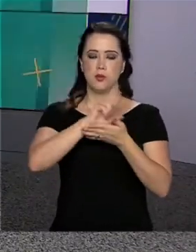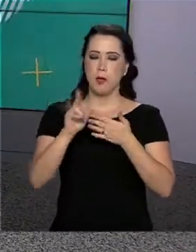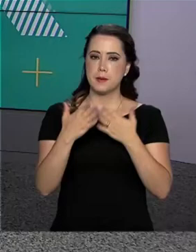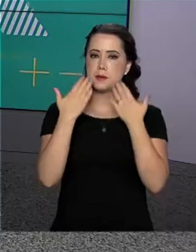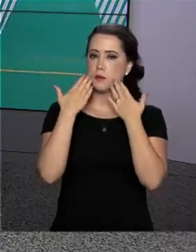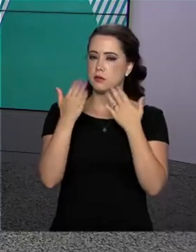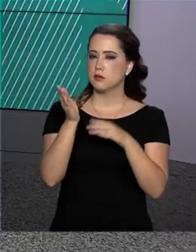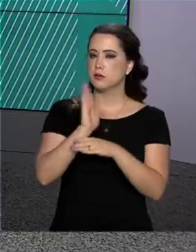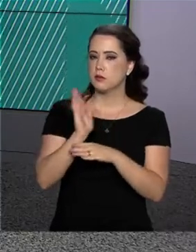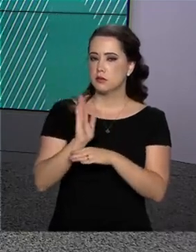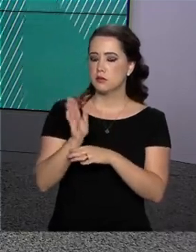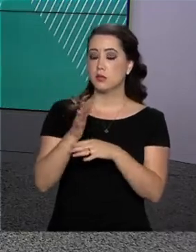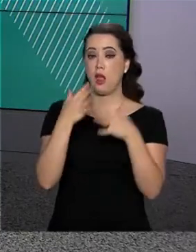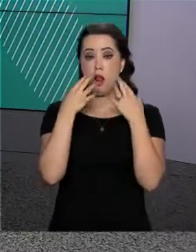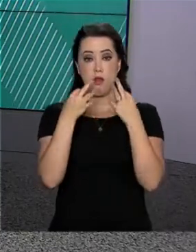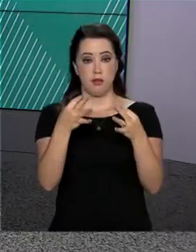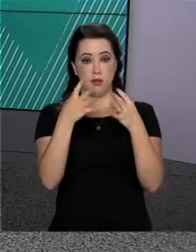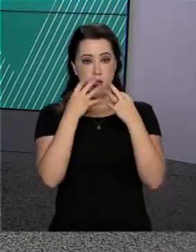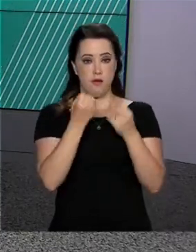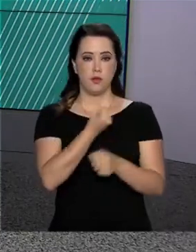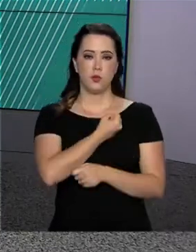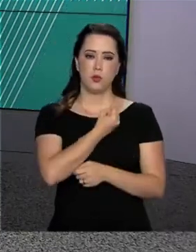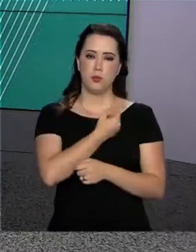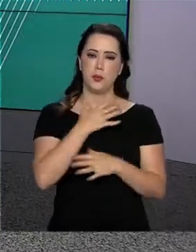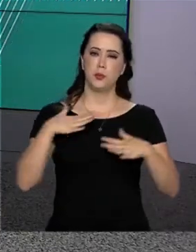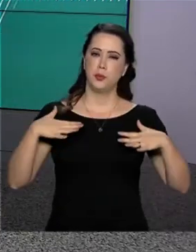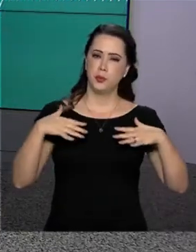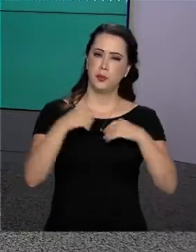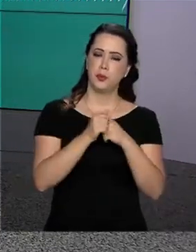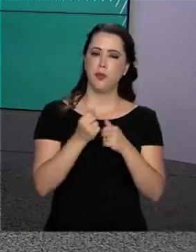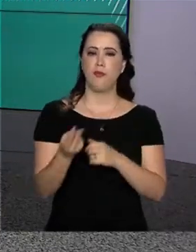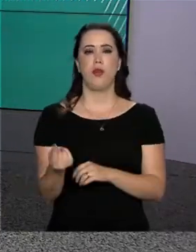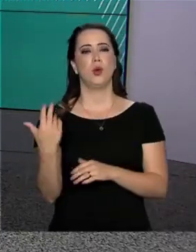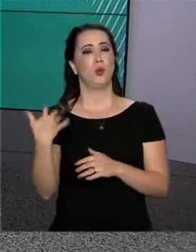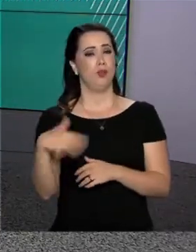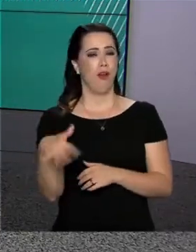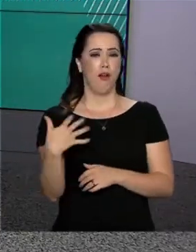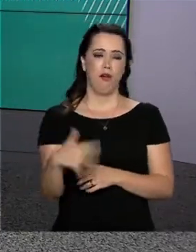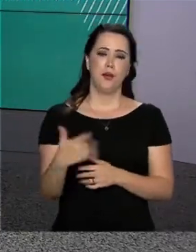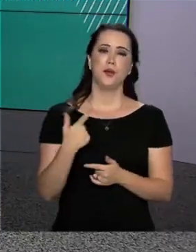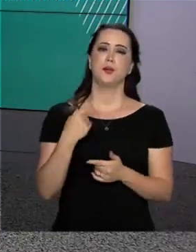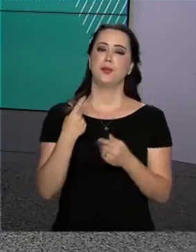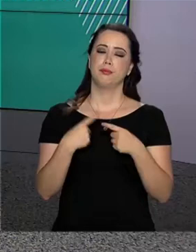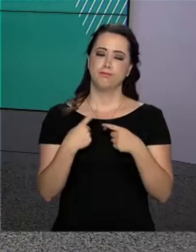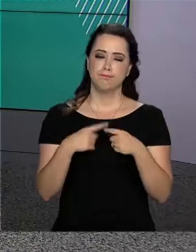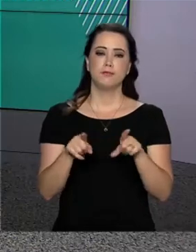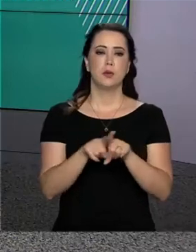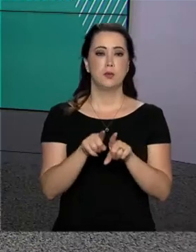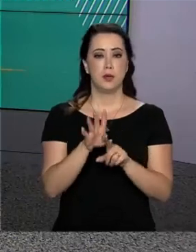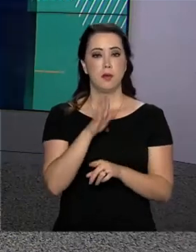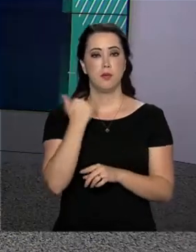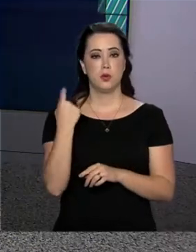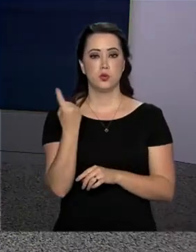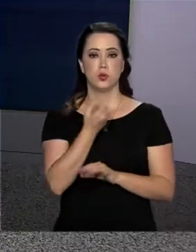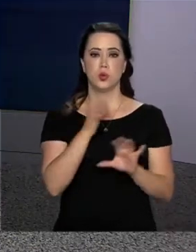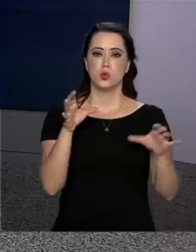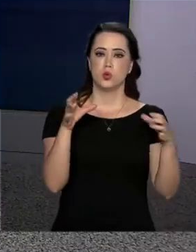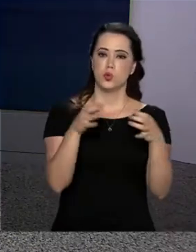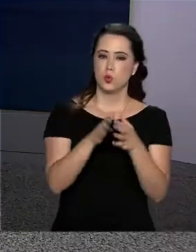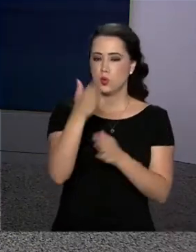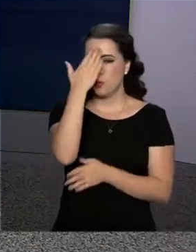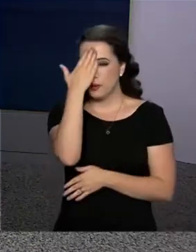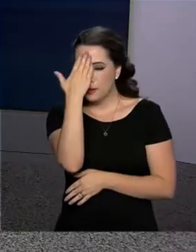TV, que chamavam a atenção para o número de acidentes, seus custos e mortes no trânsito. Nossa equipe inteira